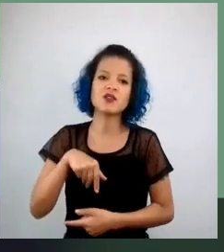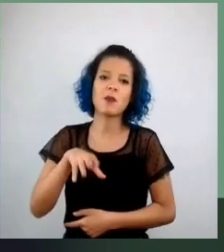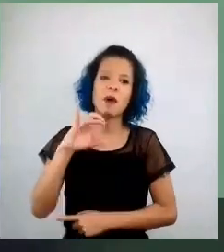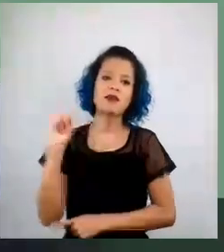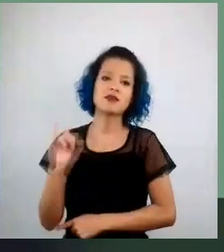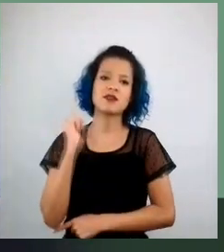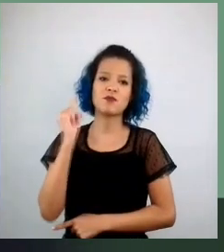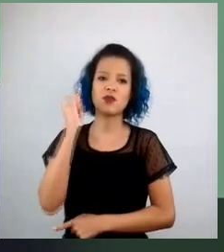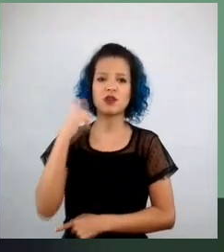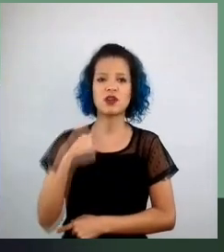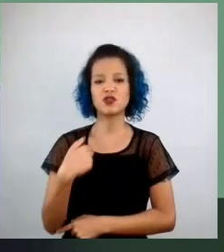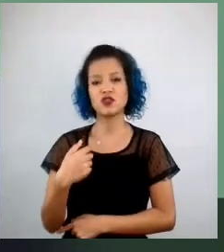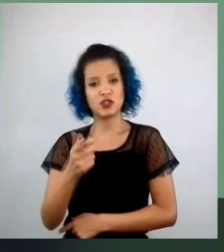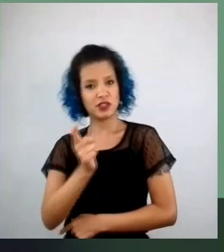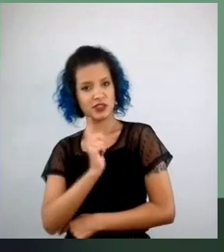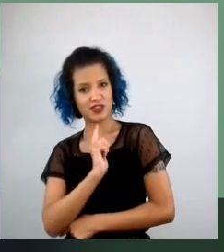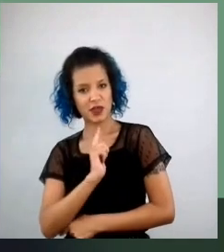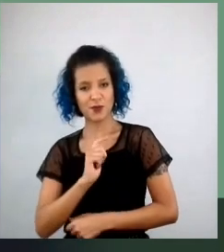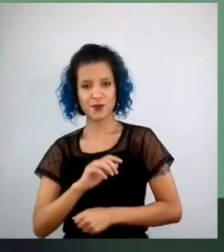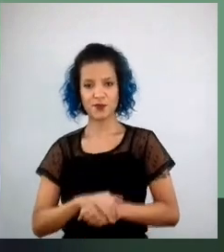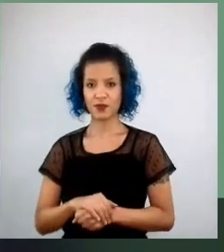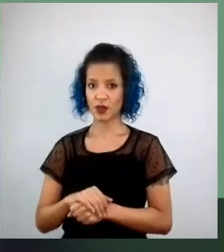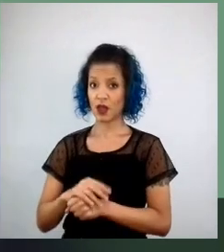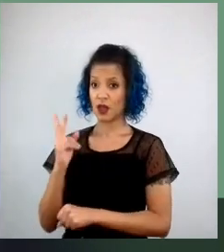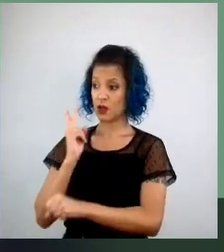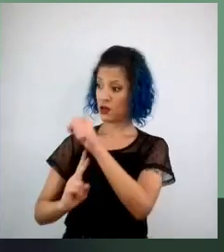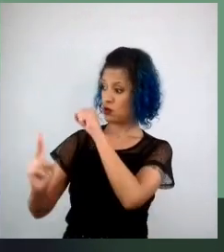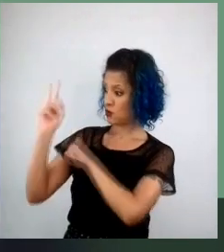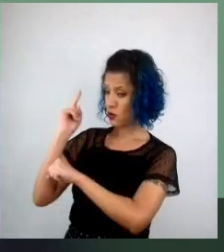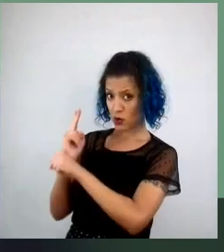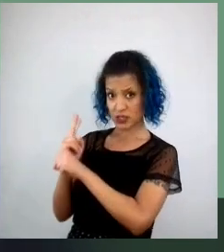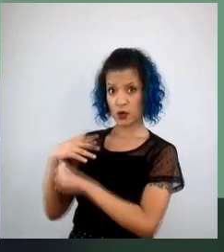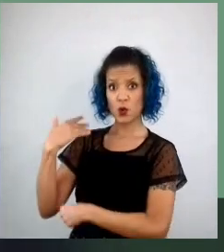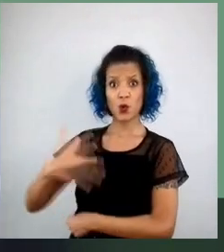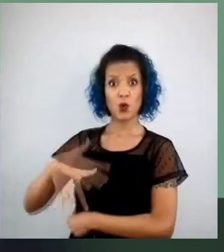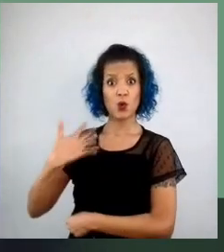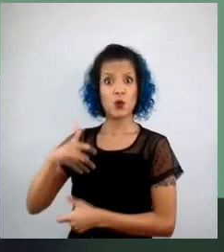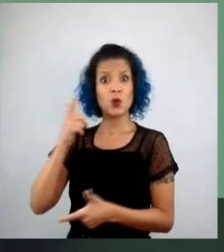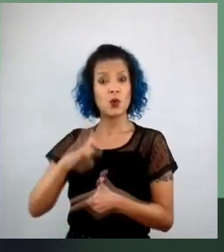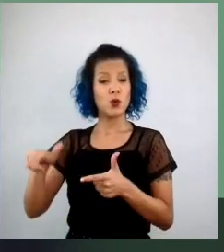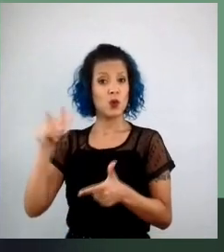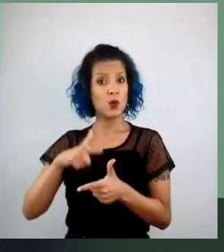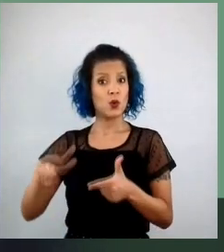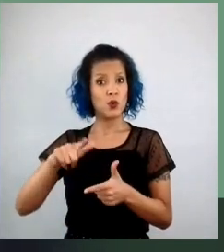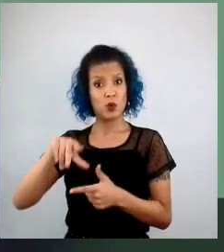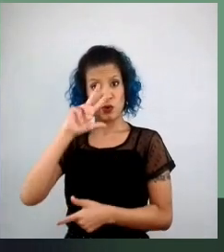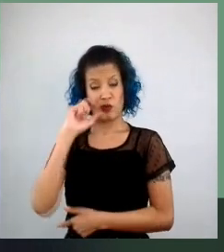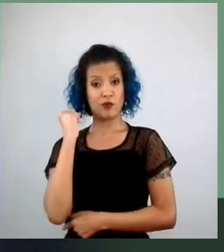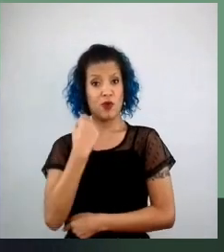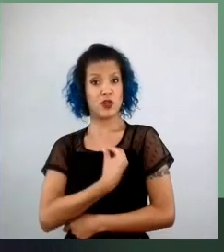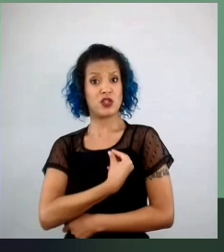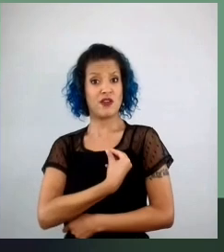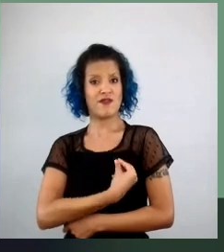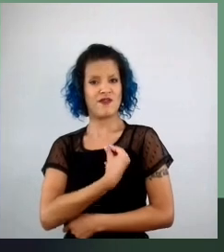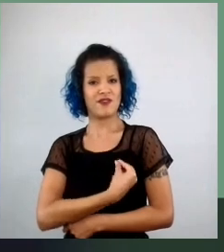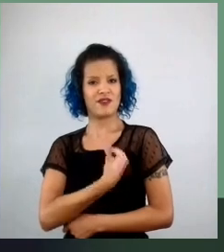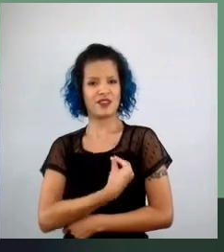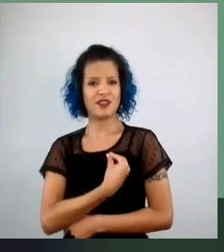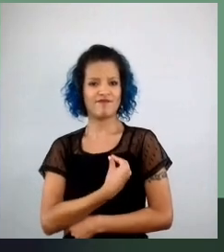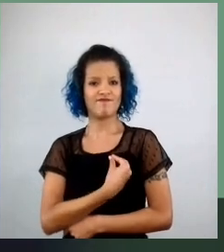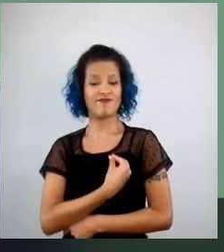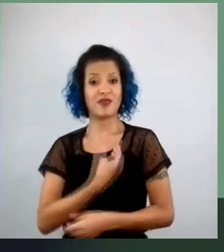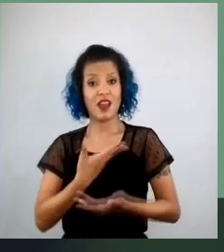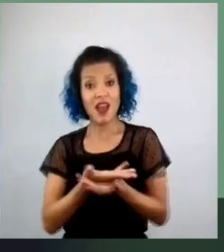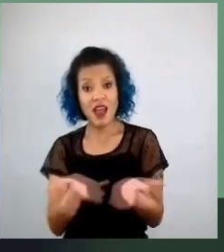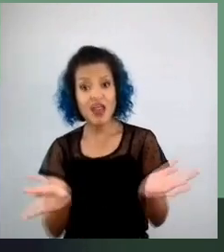eu tenho, há dois anos atrás, passei um perrengue muito forte na vida e eu fui, acudia a esses amigos, né,